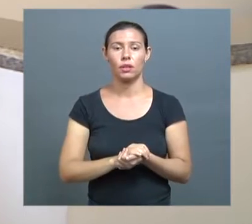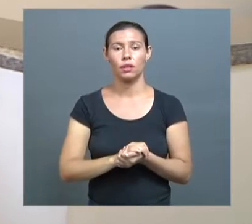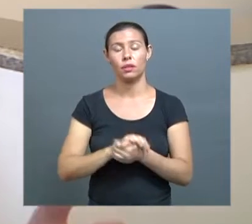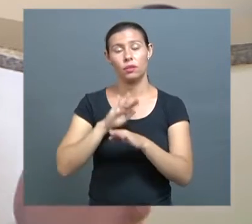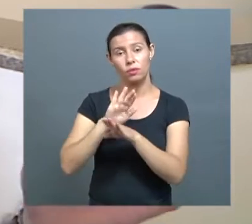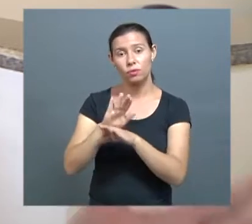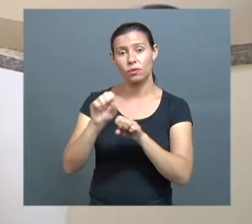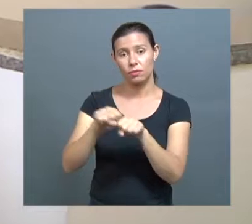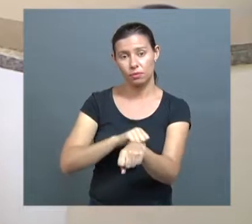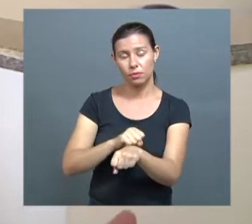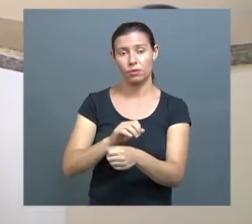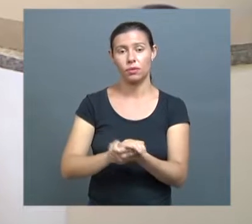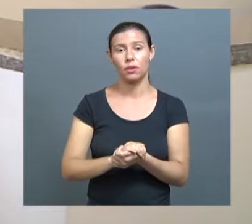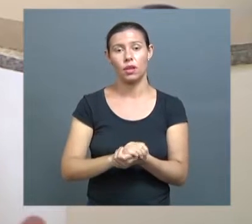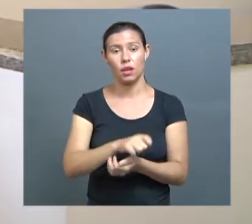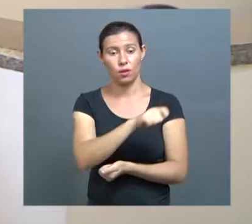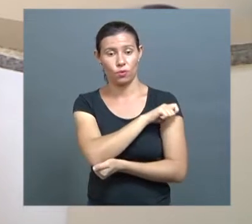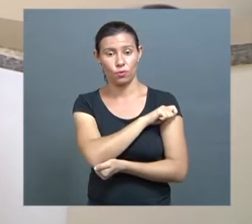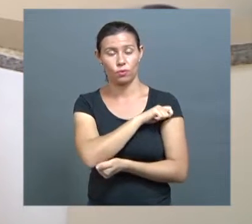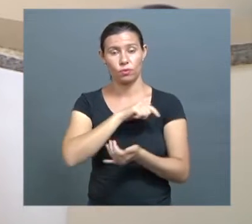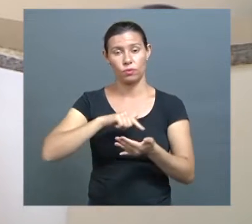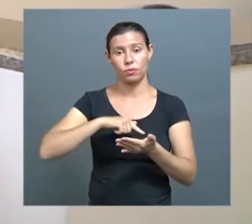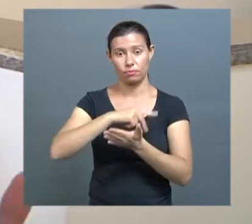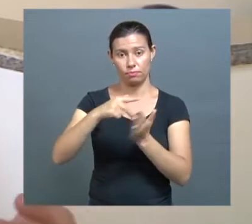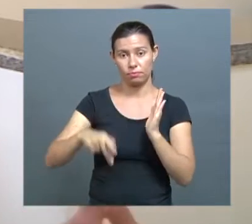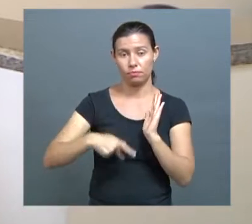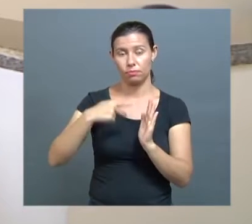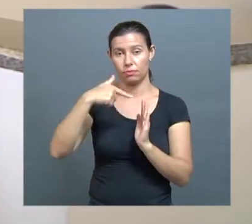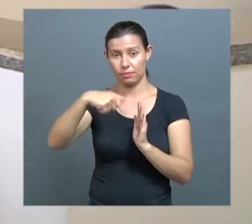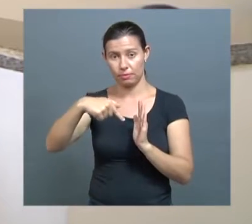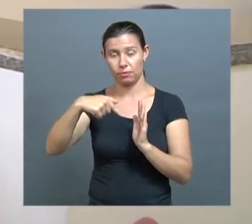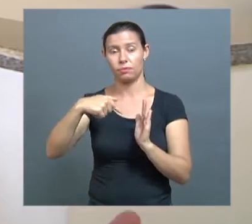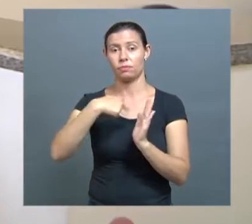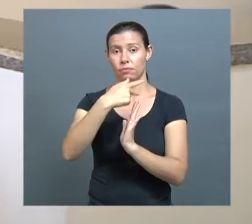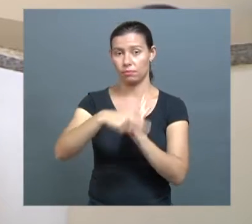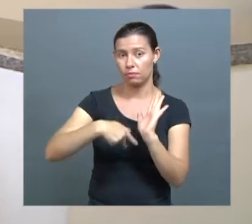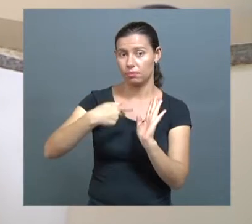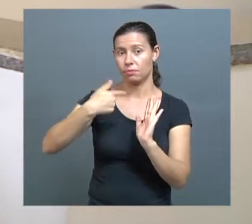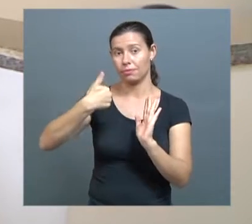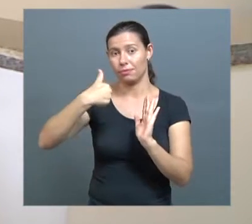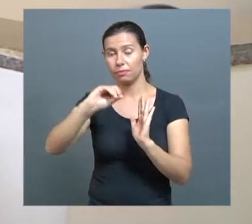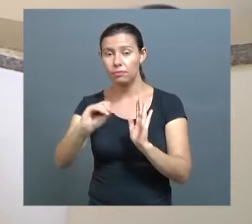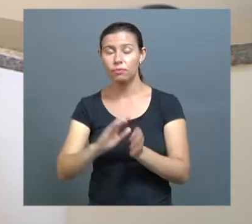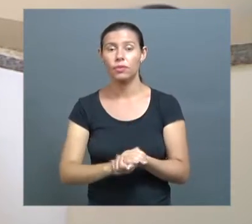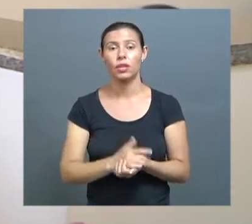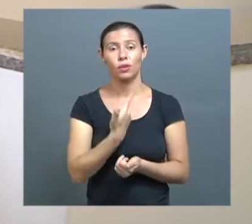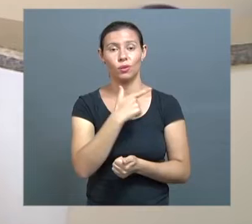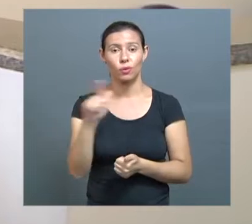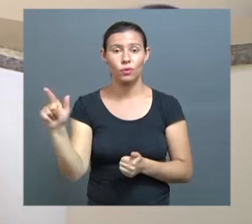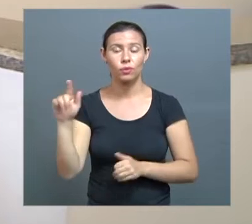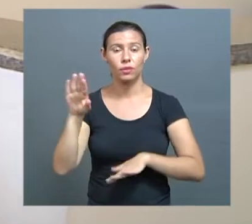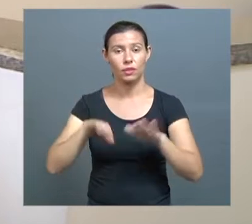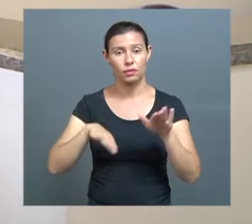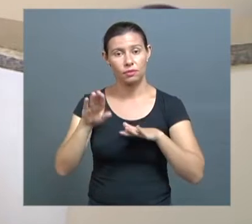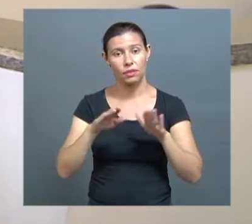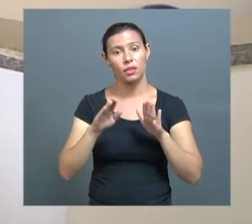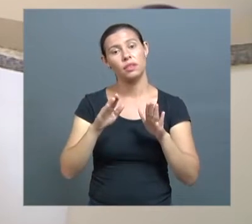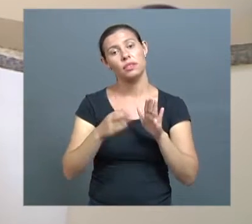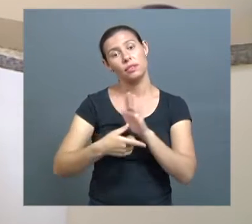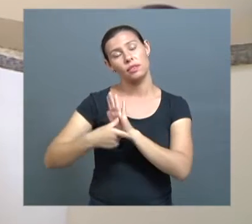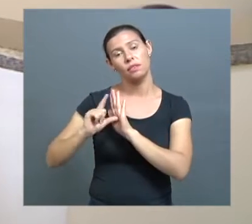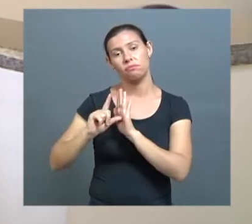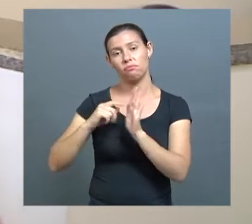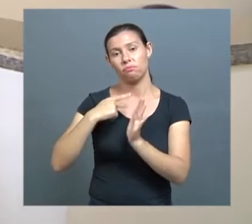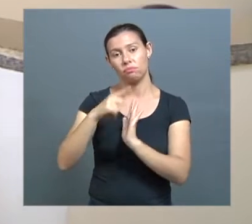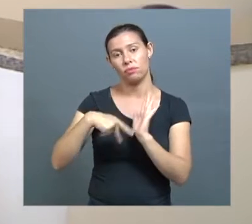formação, não só para esses alunos do sétimo ao décimo período, mas também para os alunos dos períodos mais baixos que vêm ao pronto-socorro para